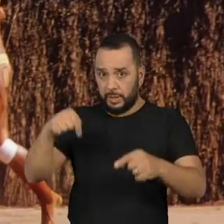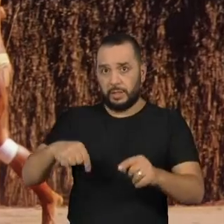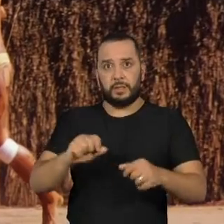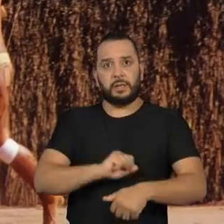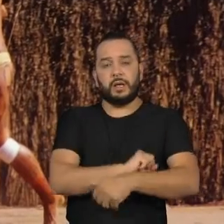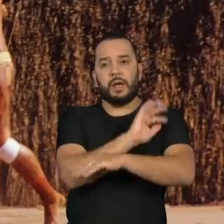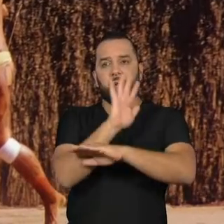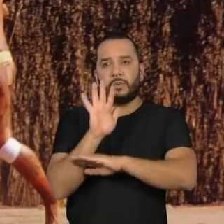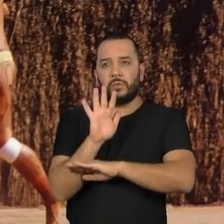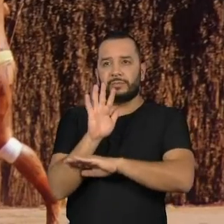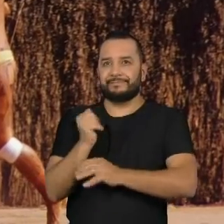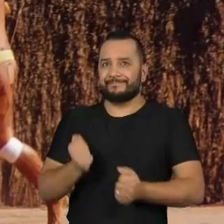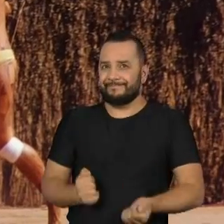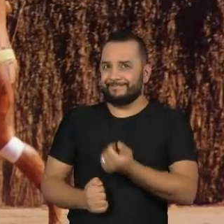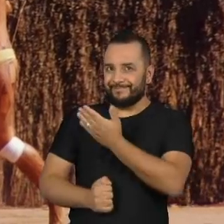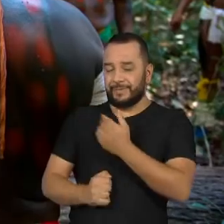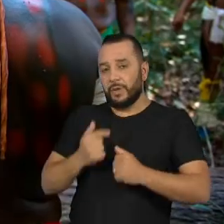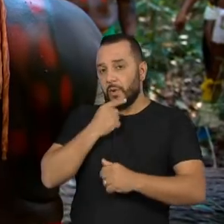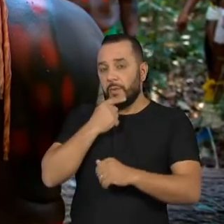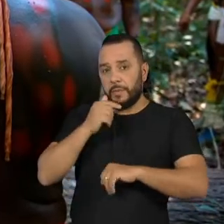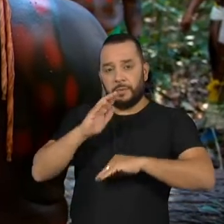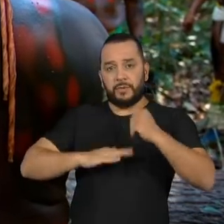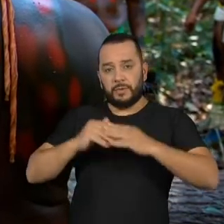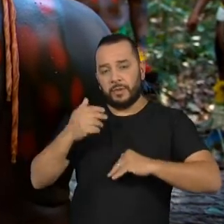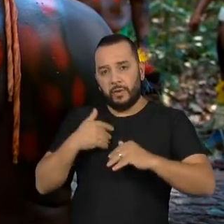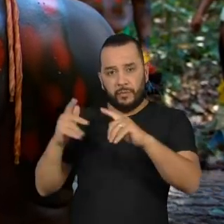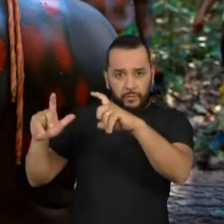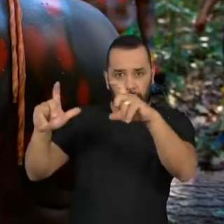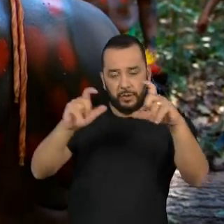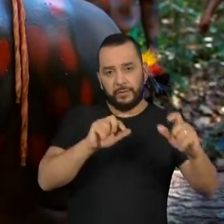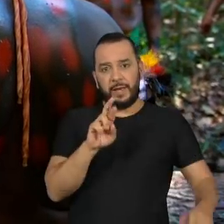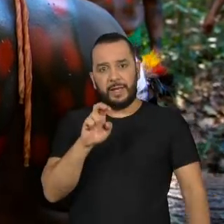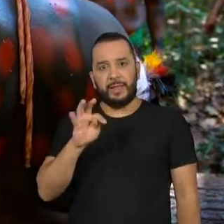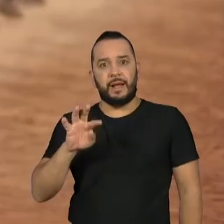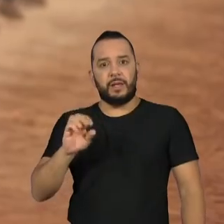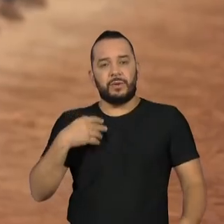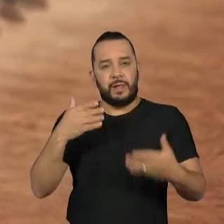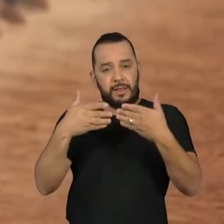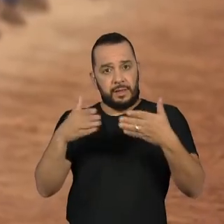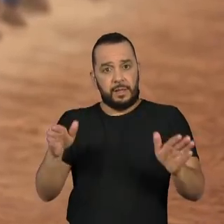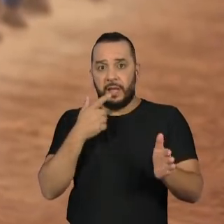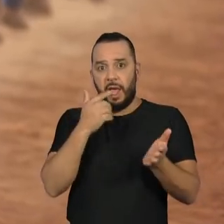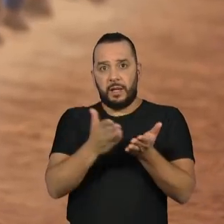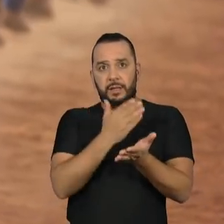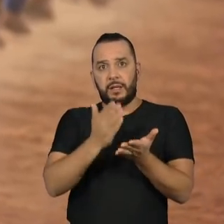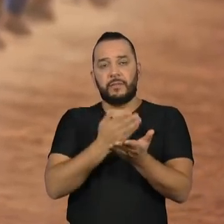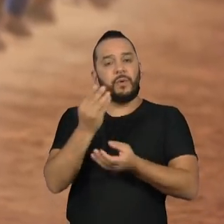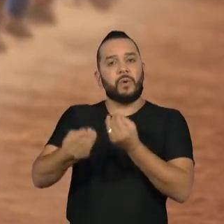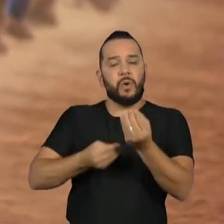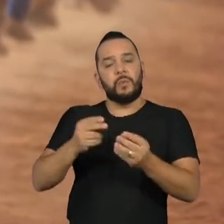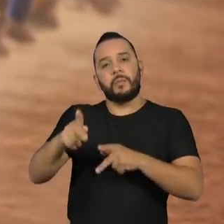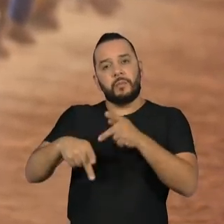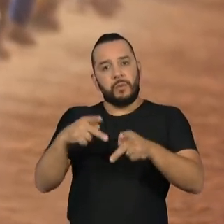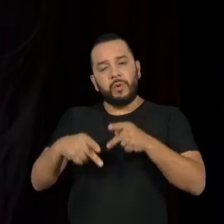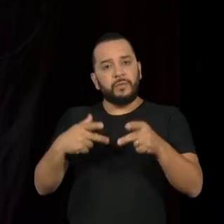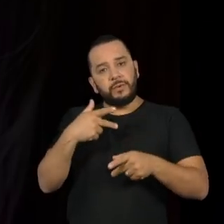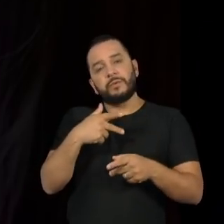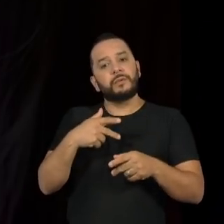O fotógrafo Renato Soares lança livros sobre a resistência do povo indígena